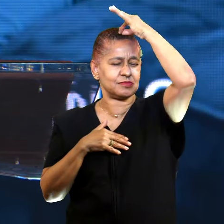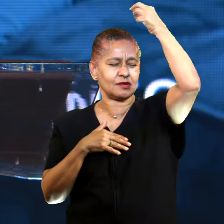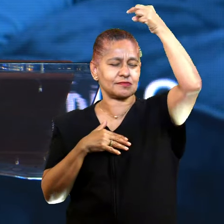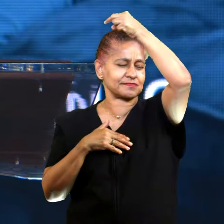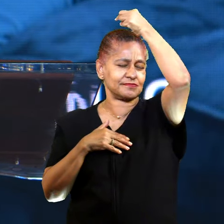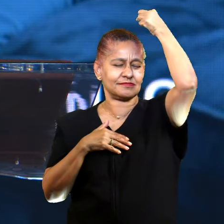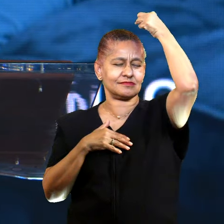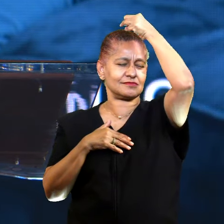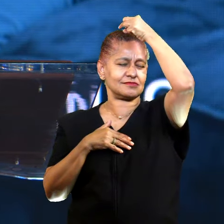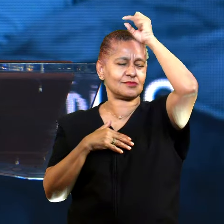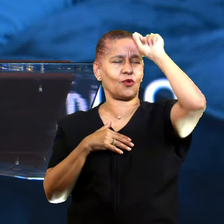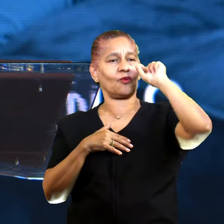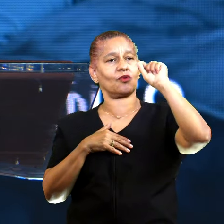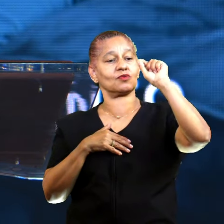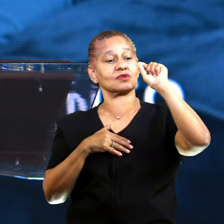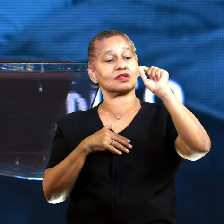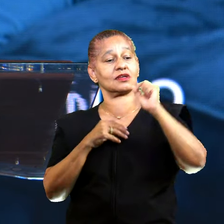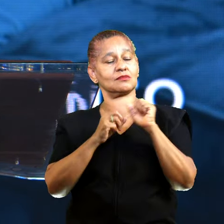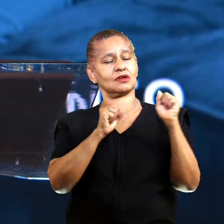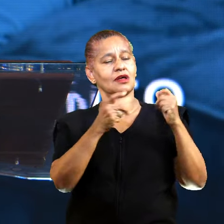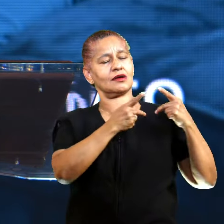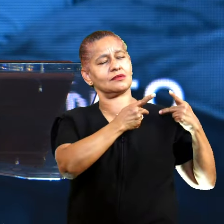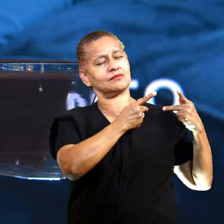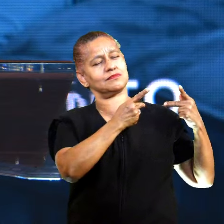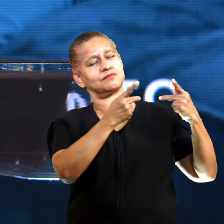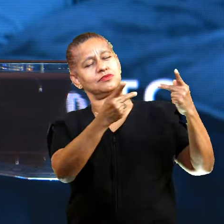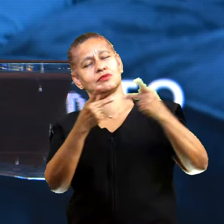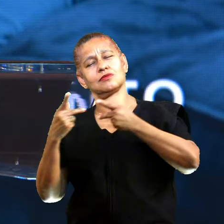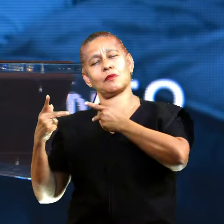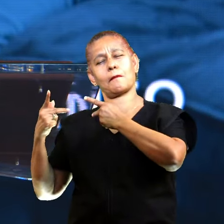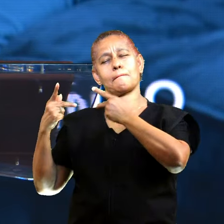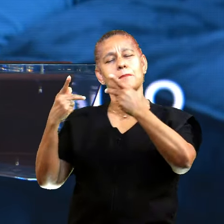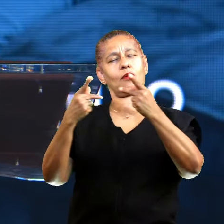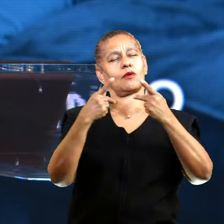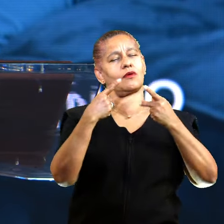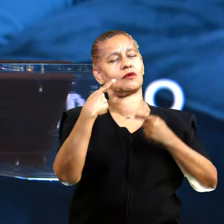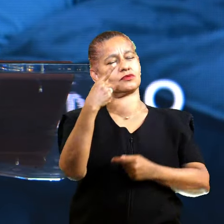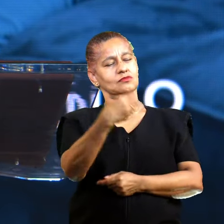ele possa visitar a minha e sua vida.